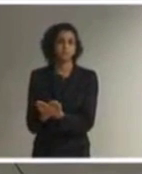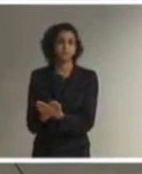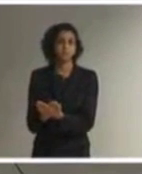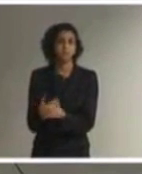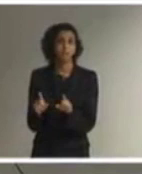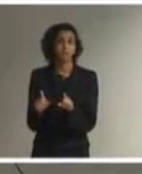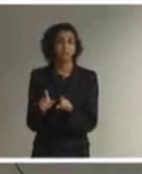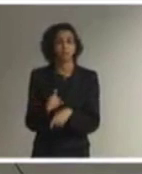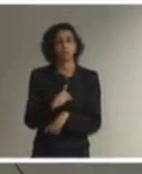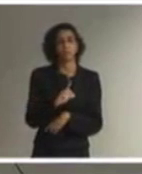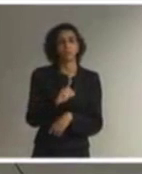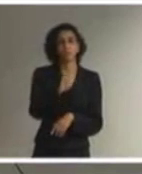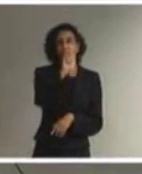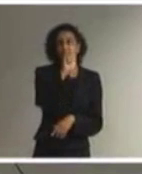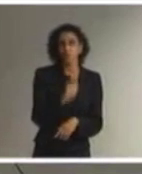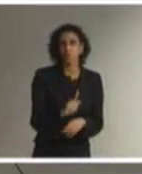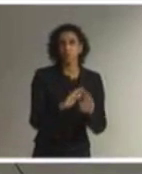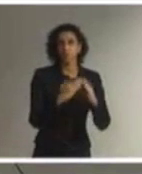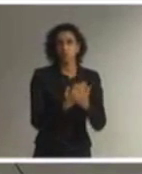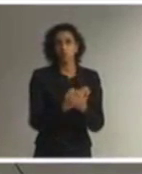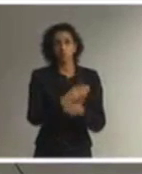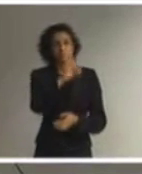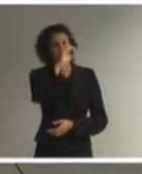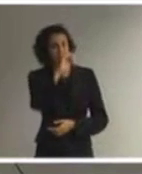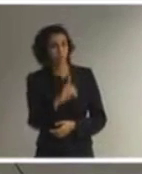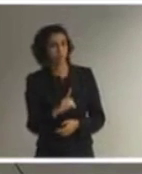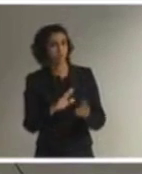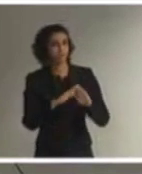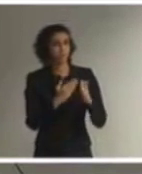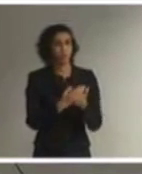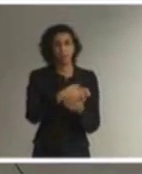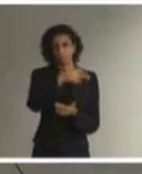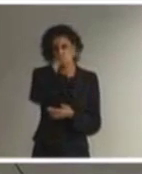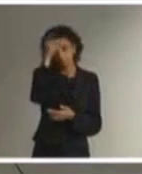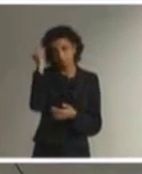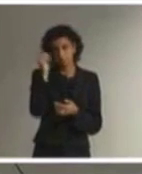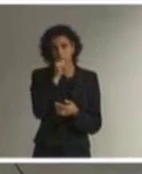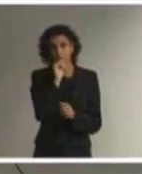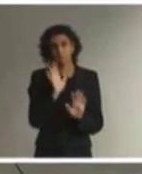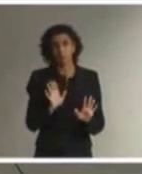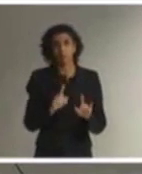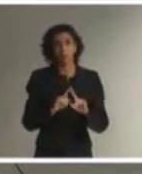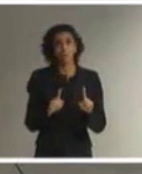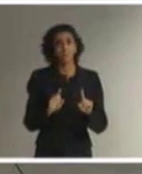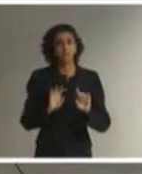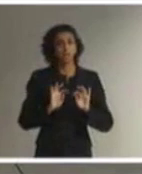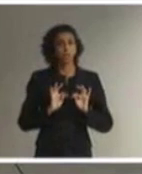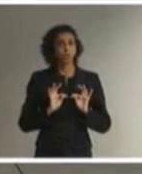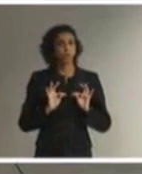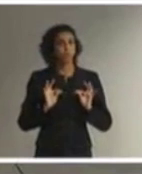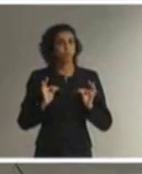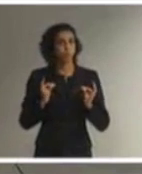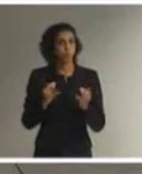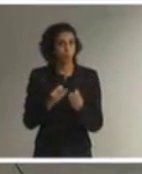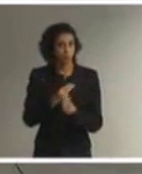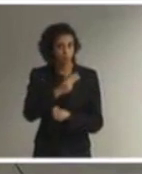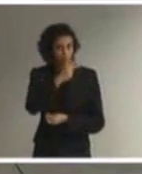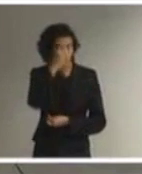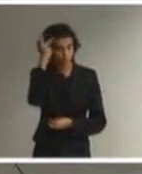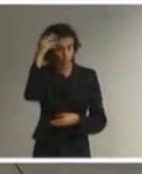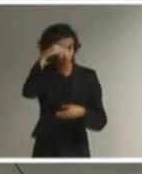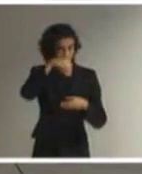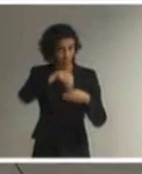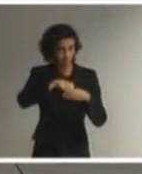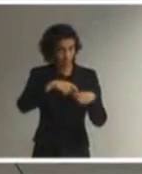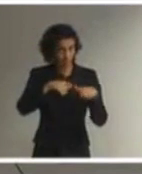da escola o gestor da educação municipal o proprietário da escola mas todos os demais que compõem a